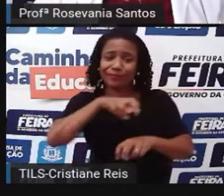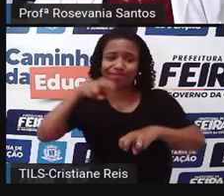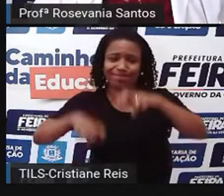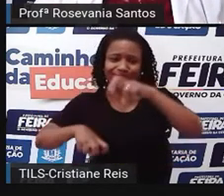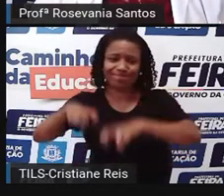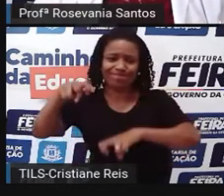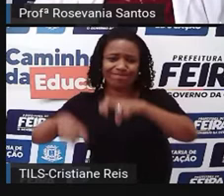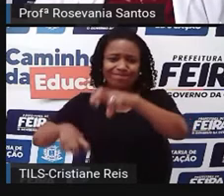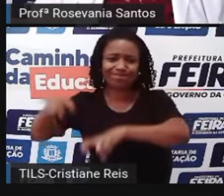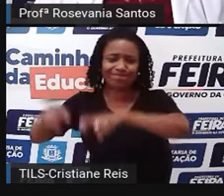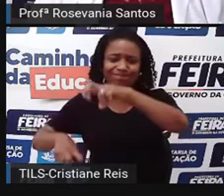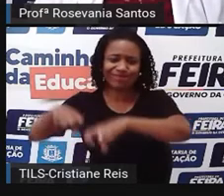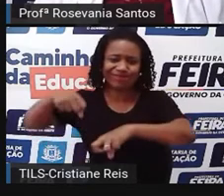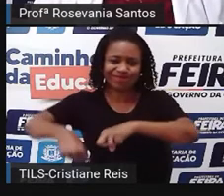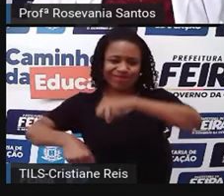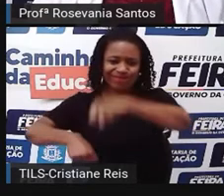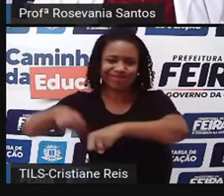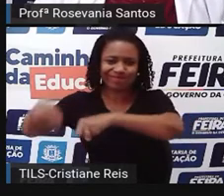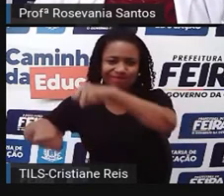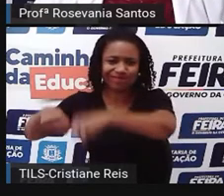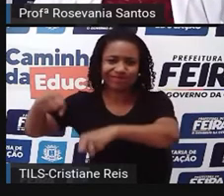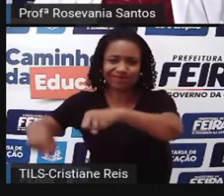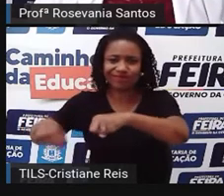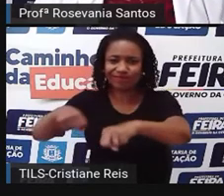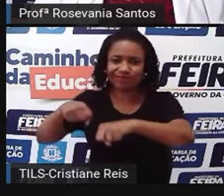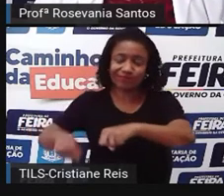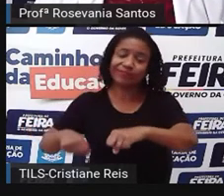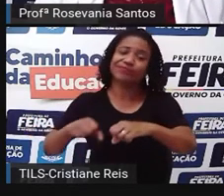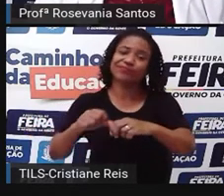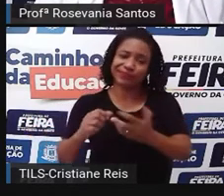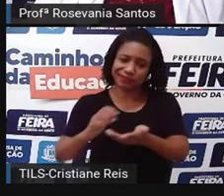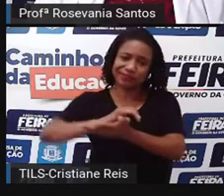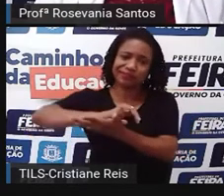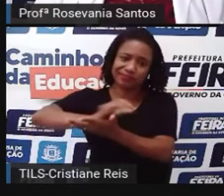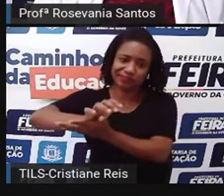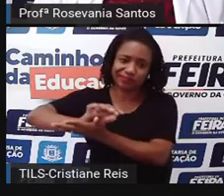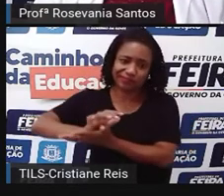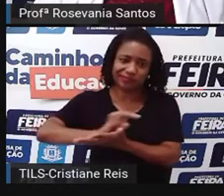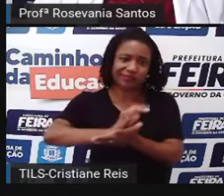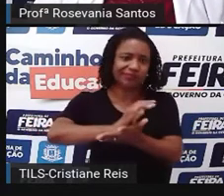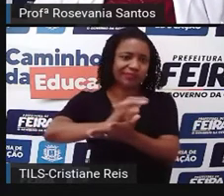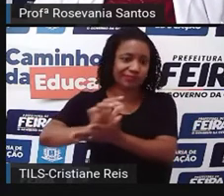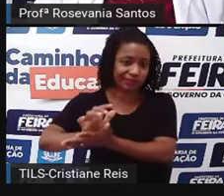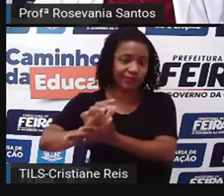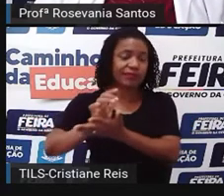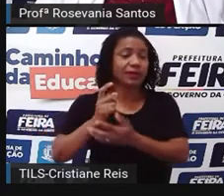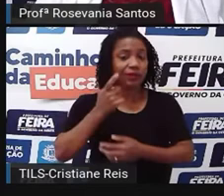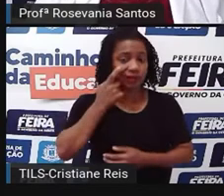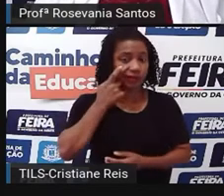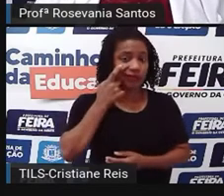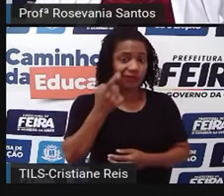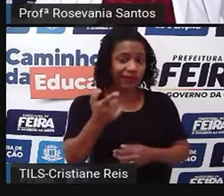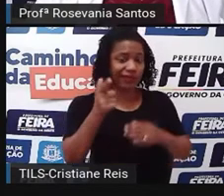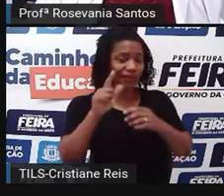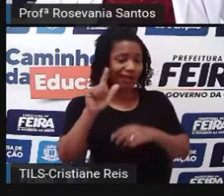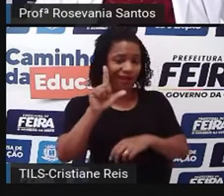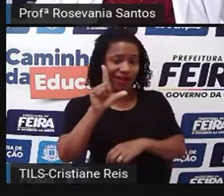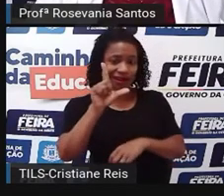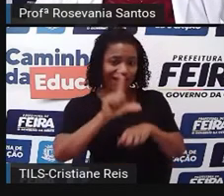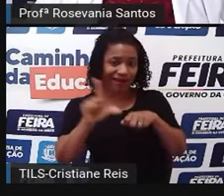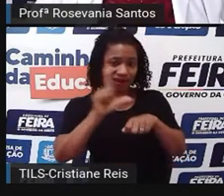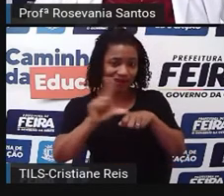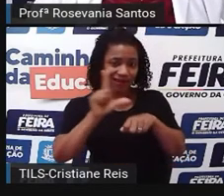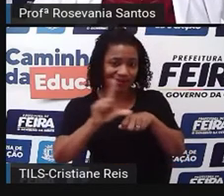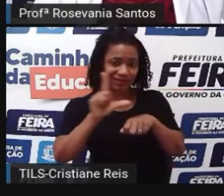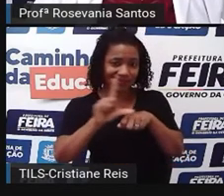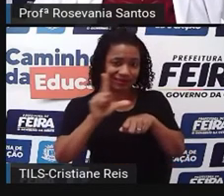né? A retirada de árvores também. Então, percebam que agora a gente tem essa área aqui todinha em lilás, como vocês estão vendo